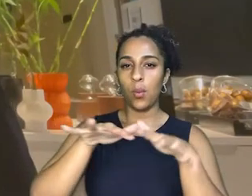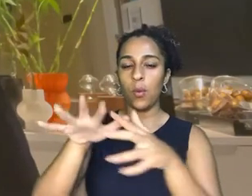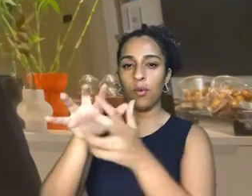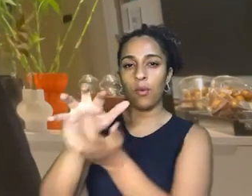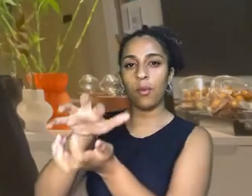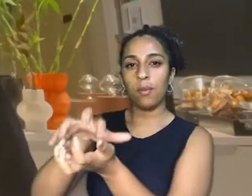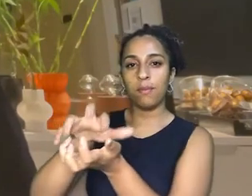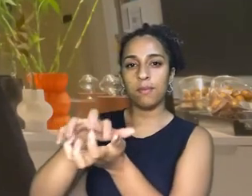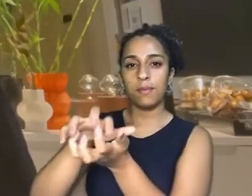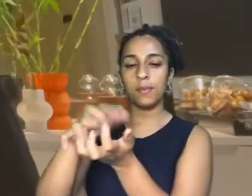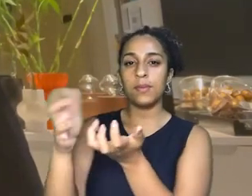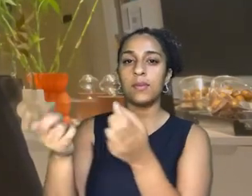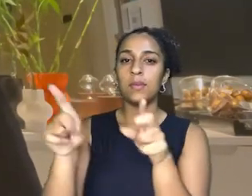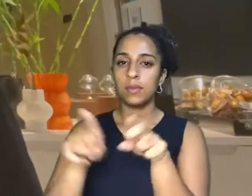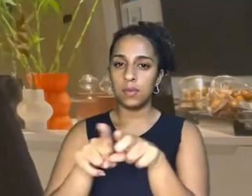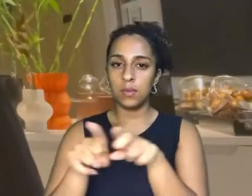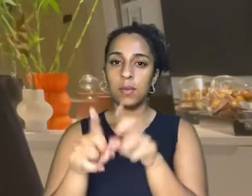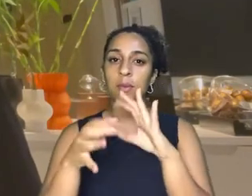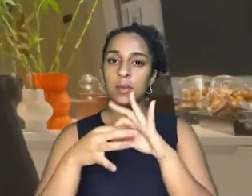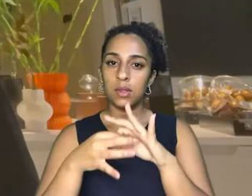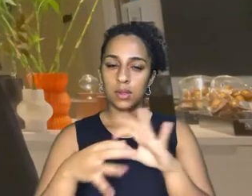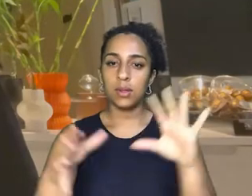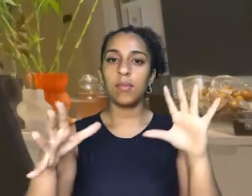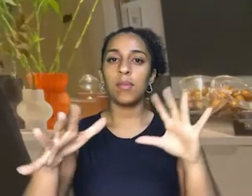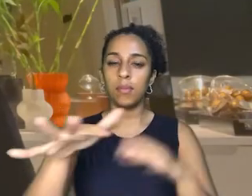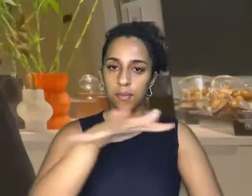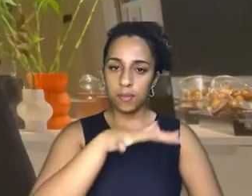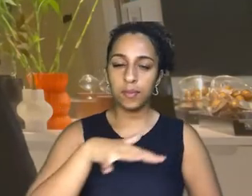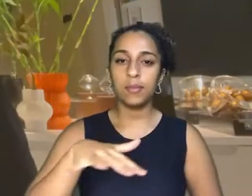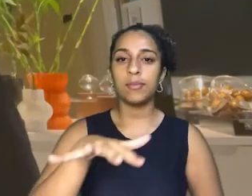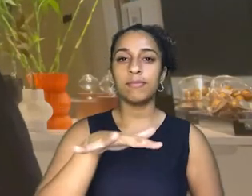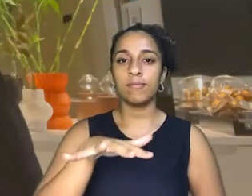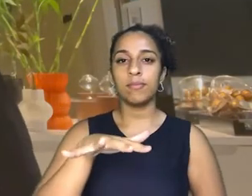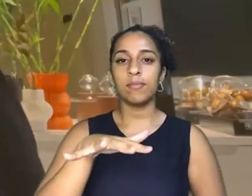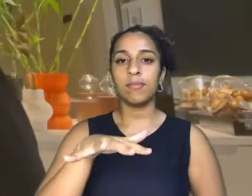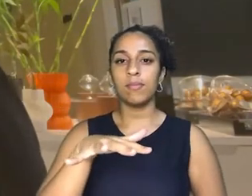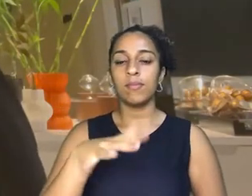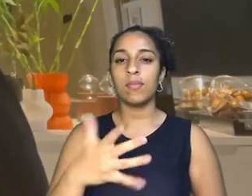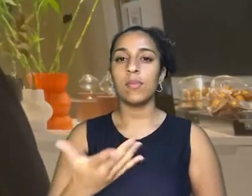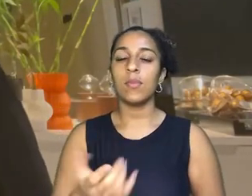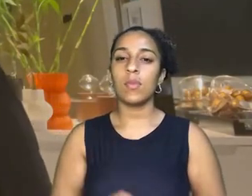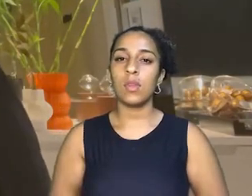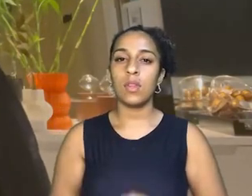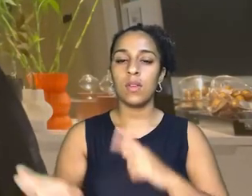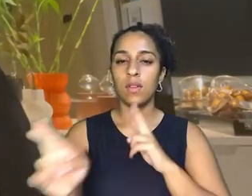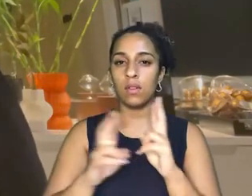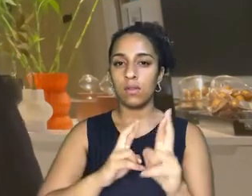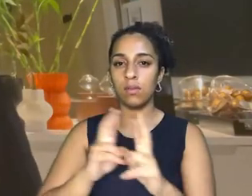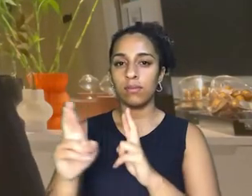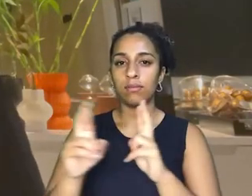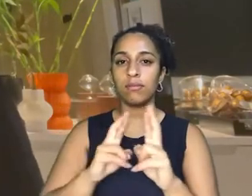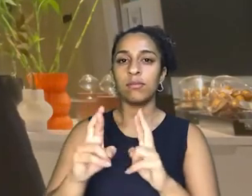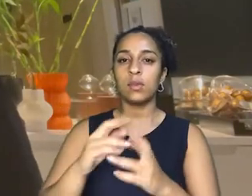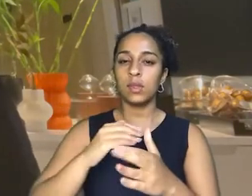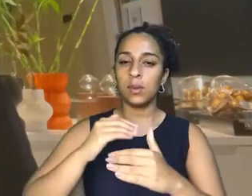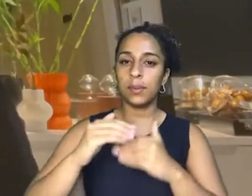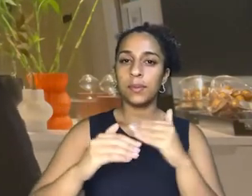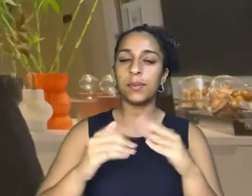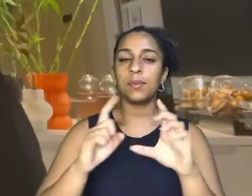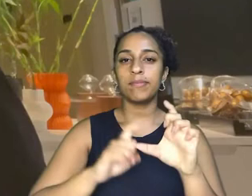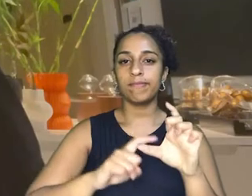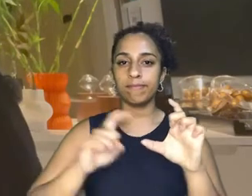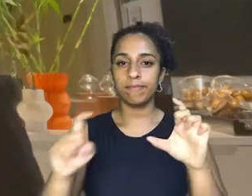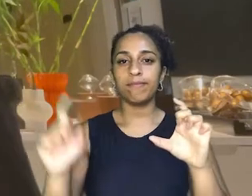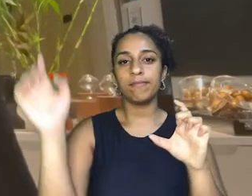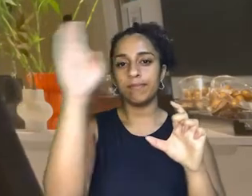que também é um movimento de caráter liberal, é um movimento de caráter emancipacionista, e nesse sentido está relacionado ao processo de independência